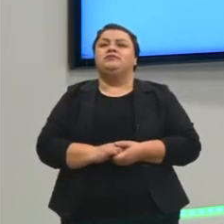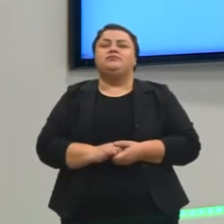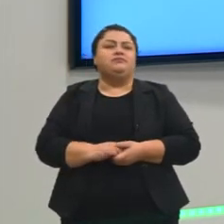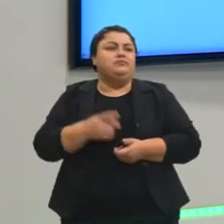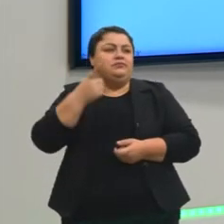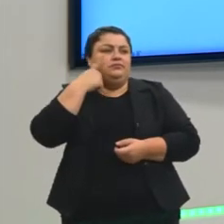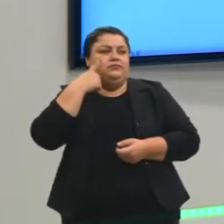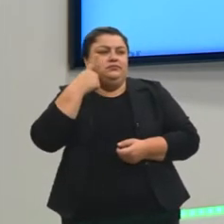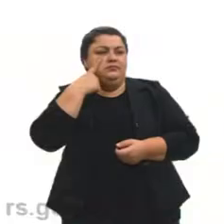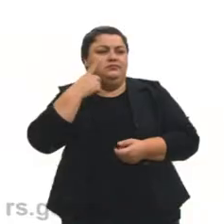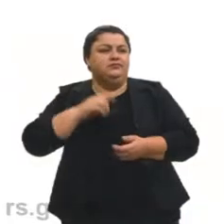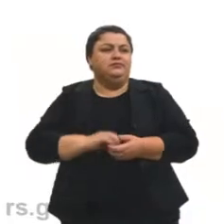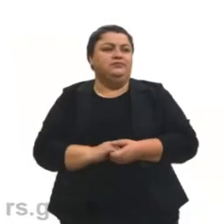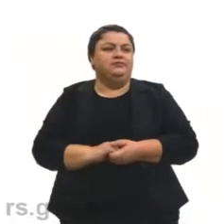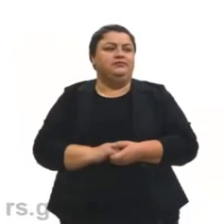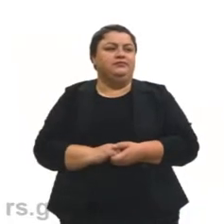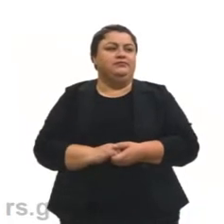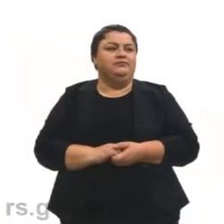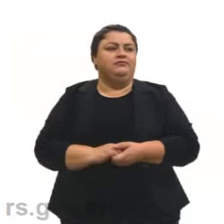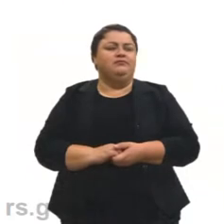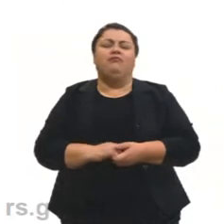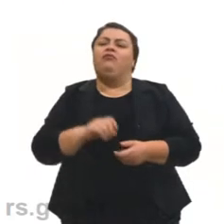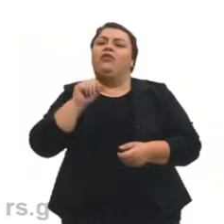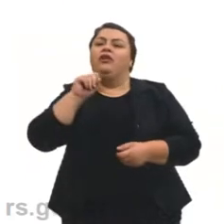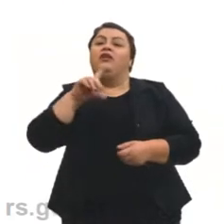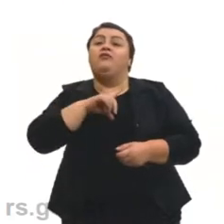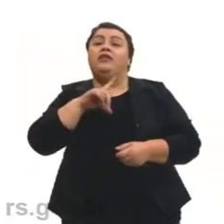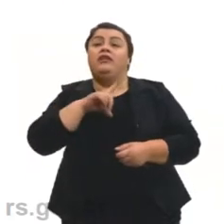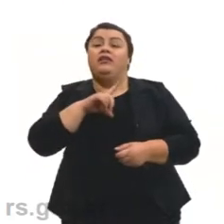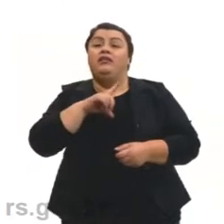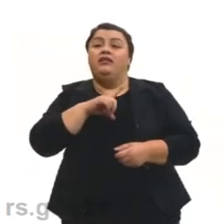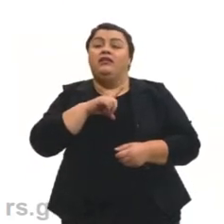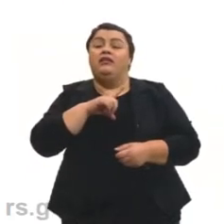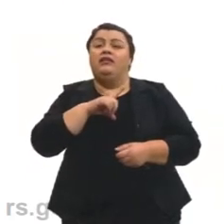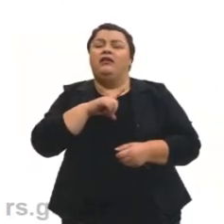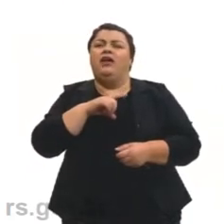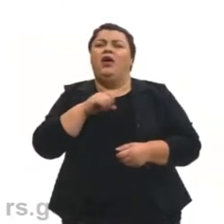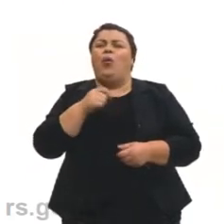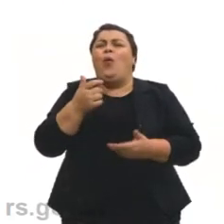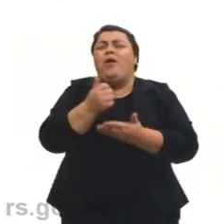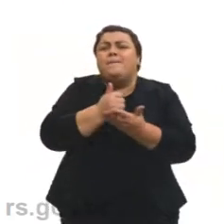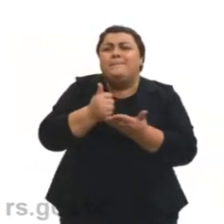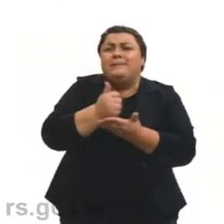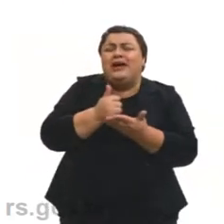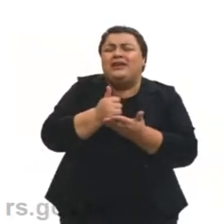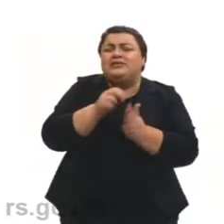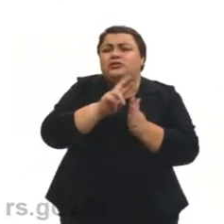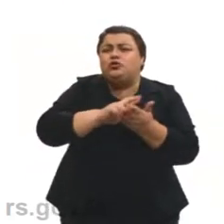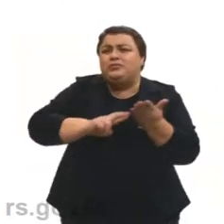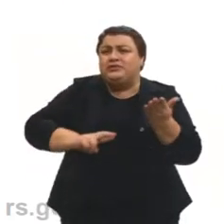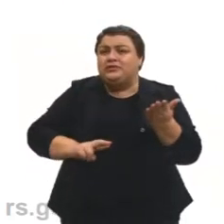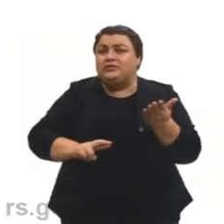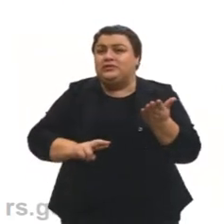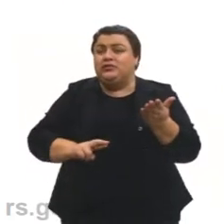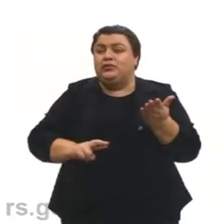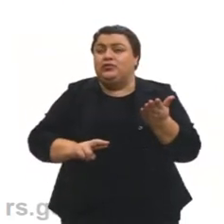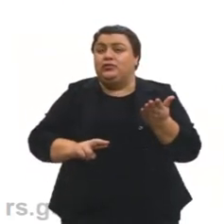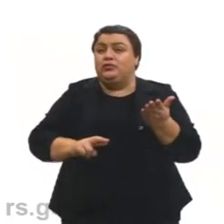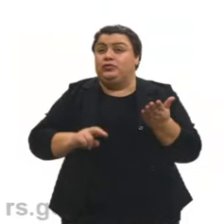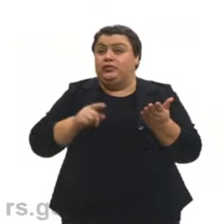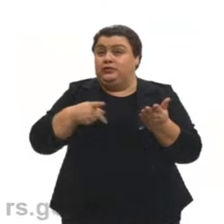Olha só. O que que tu vai ter que ter? Qual a base de uma redação? Nós estamos falando de